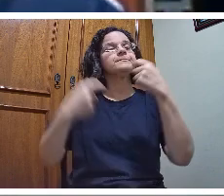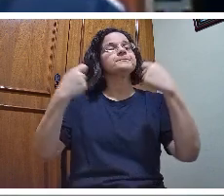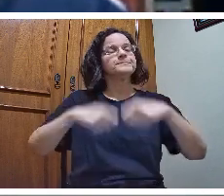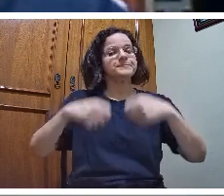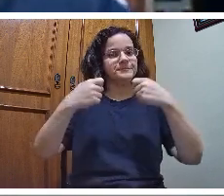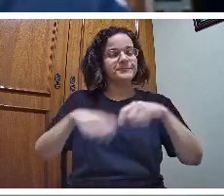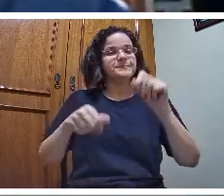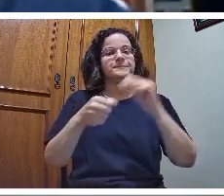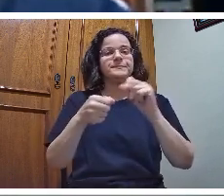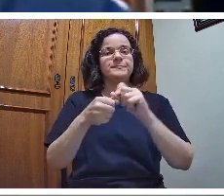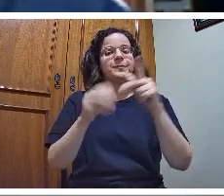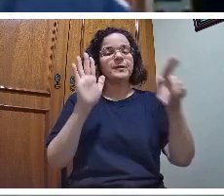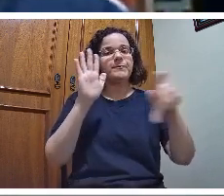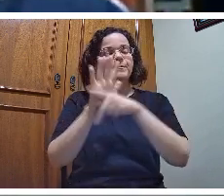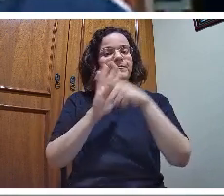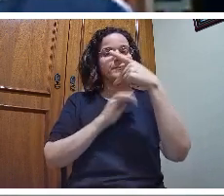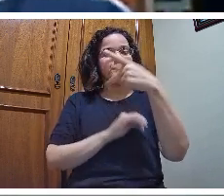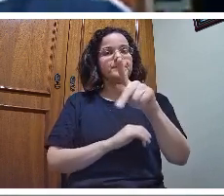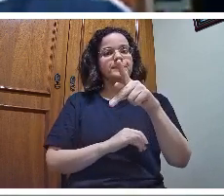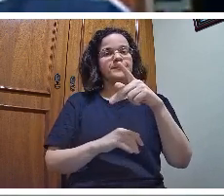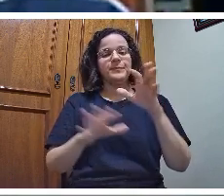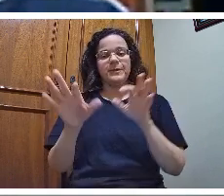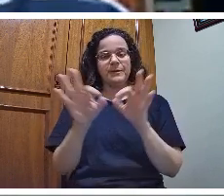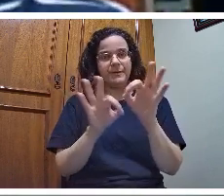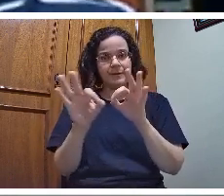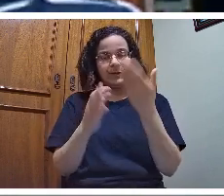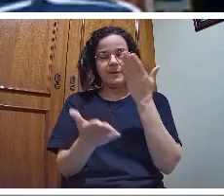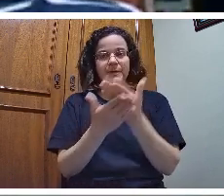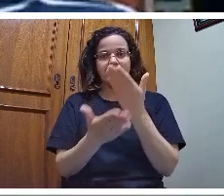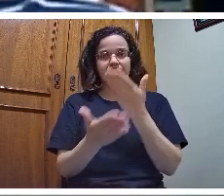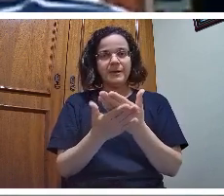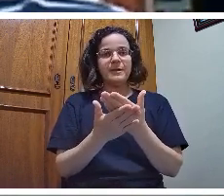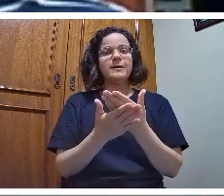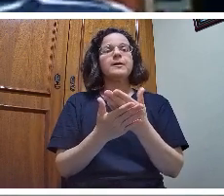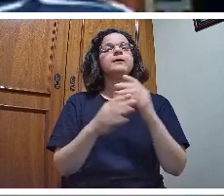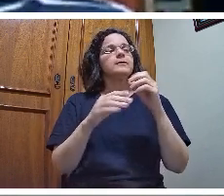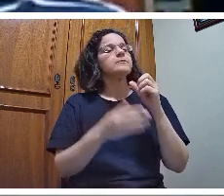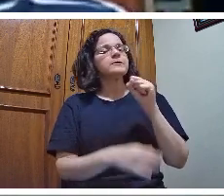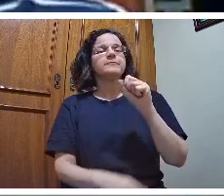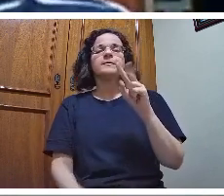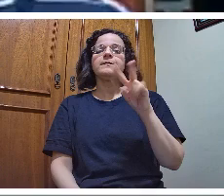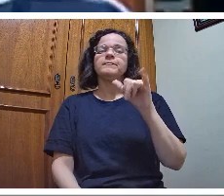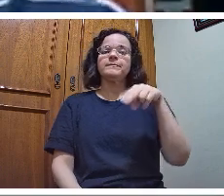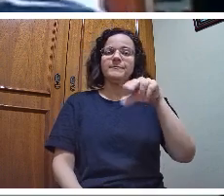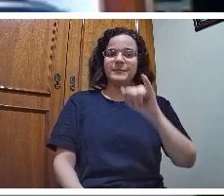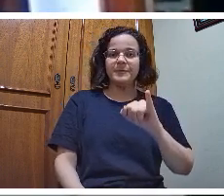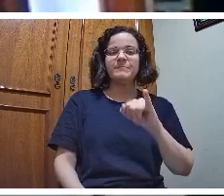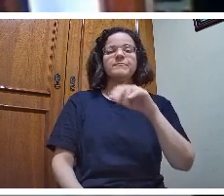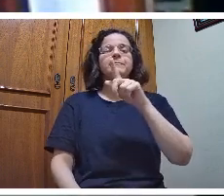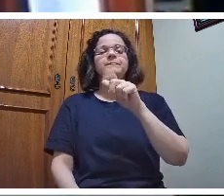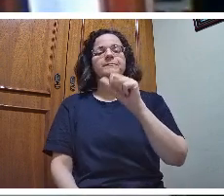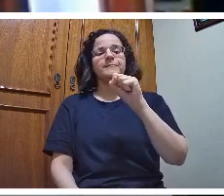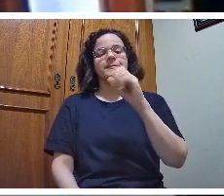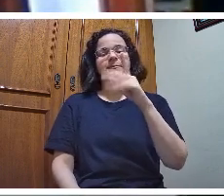sua aula. Saviane é muito importante, Gasparini pode ajudar, mas a aula é sua. Eu diria que